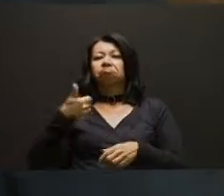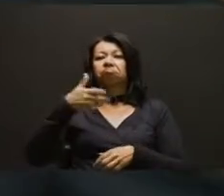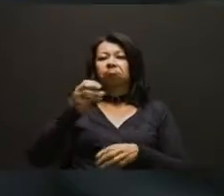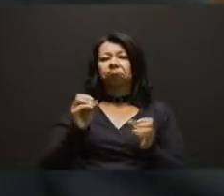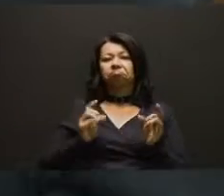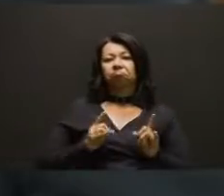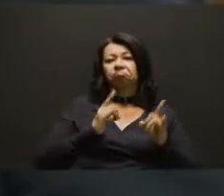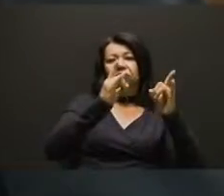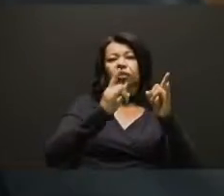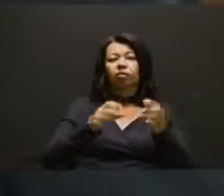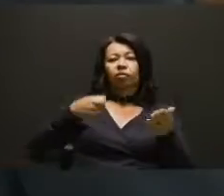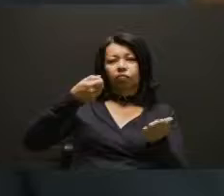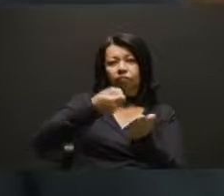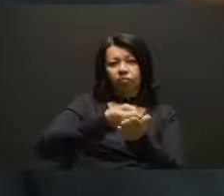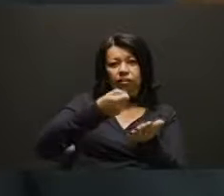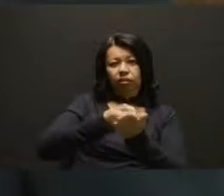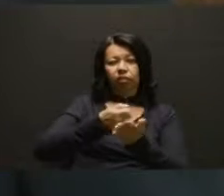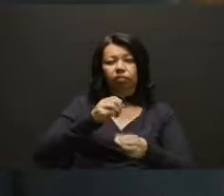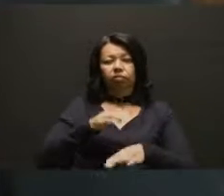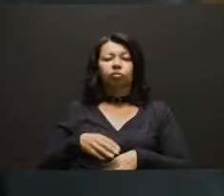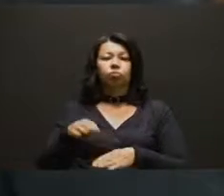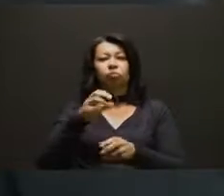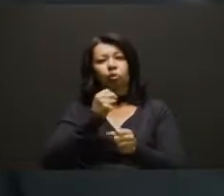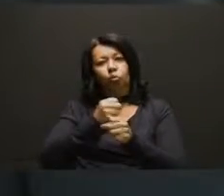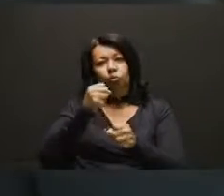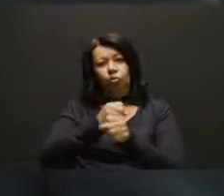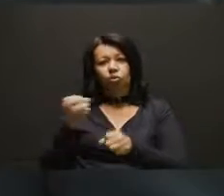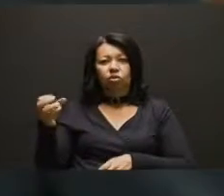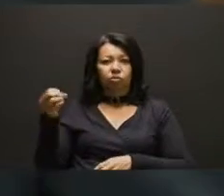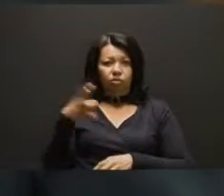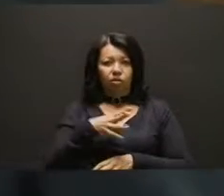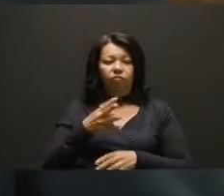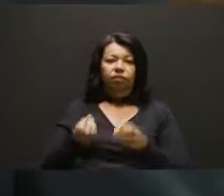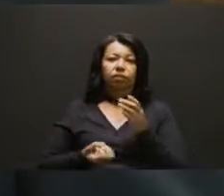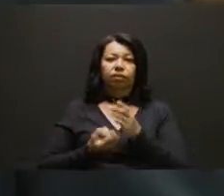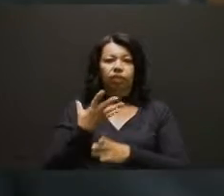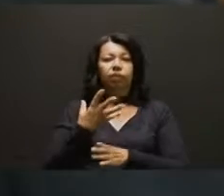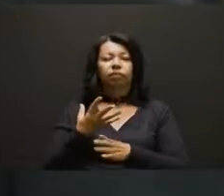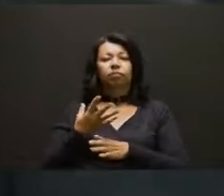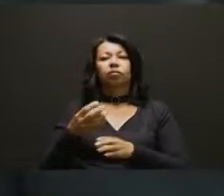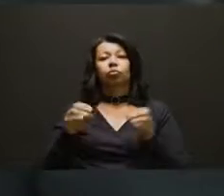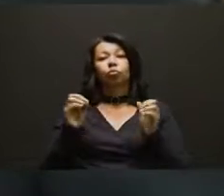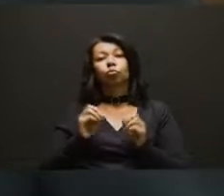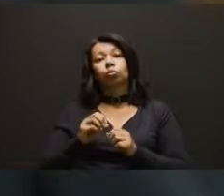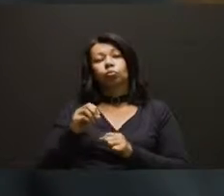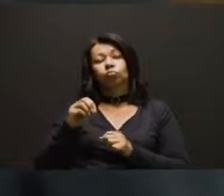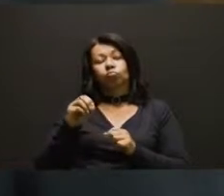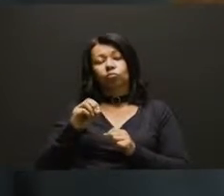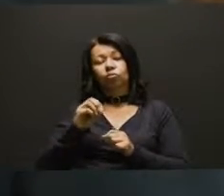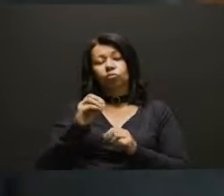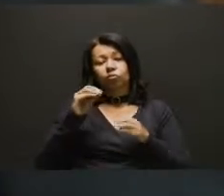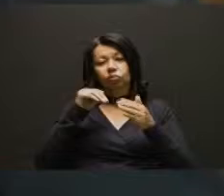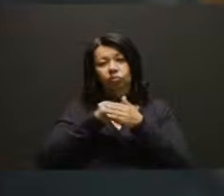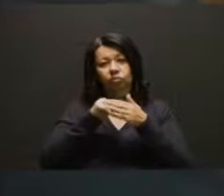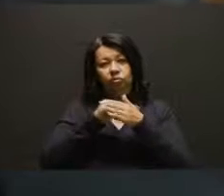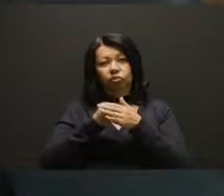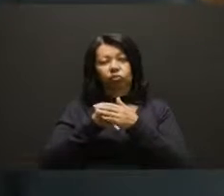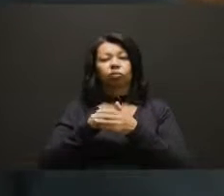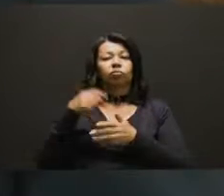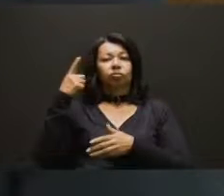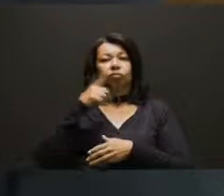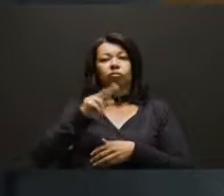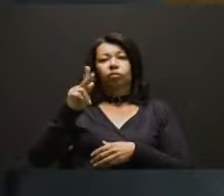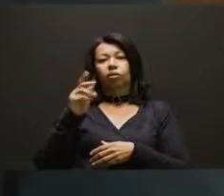que todas as construções novas que serão realizadas no nosso município criam esse sistema de captação, condicionando a expedição do Habits para a construção.